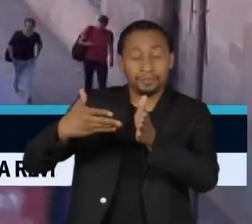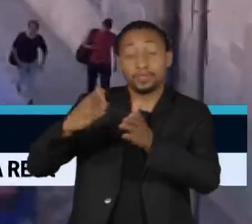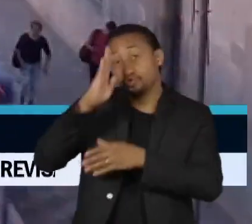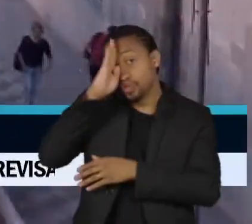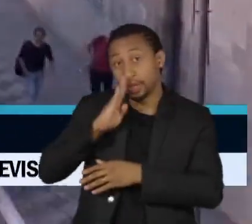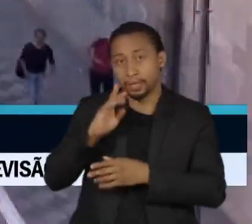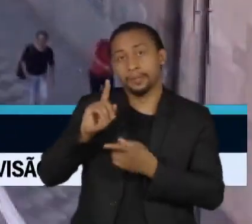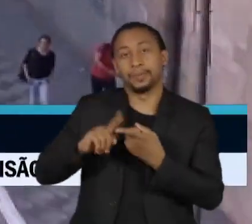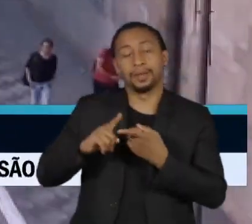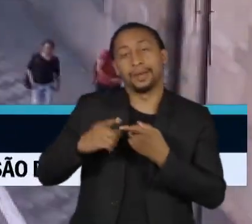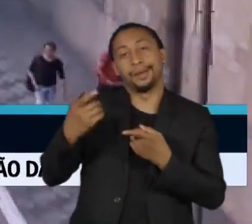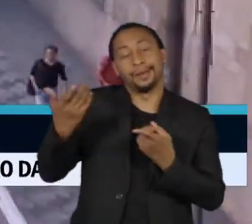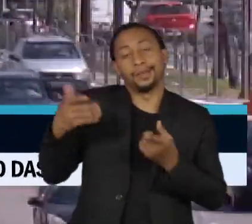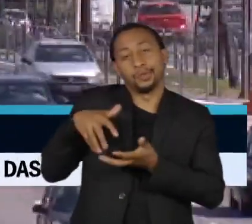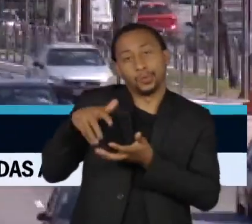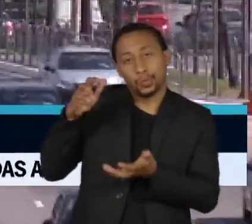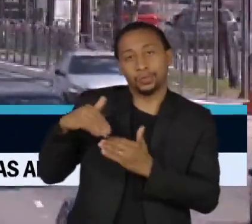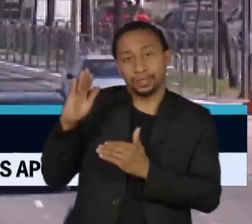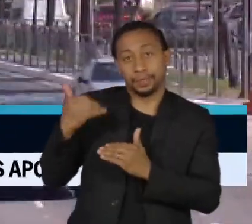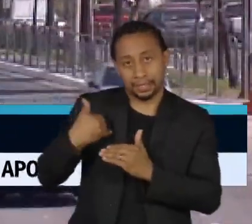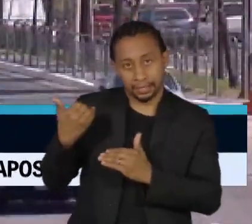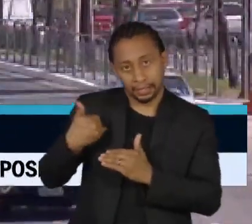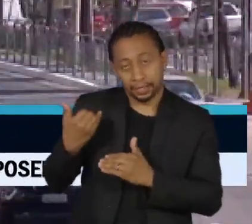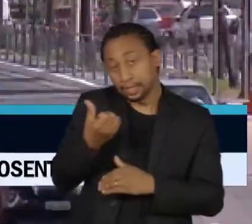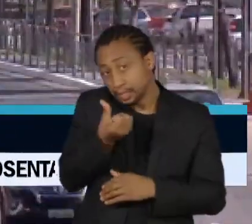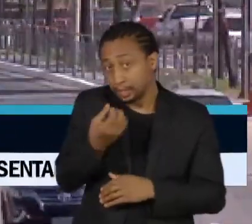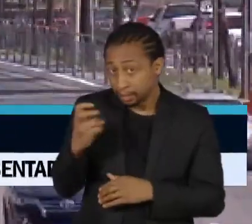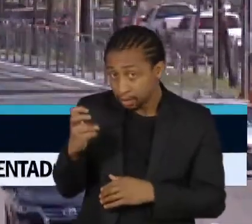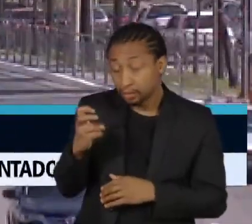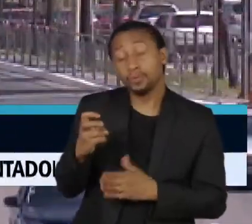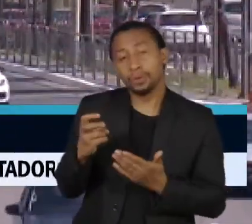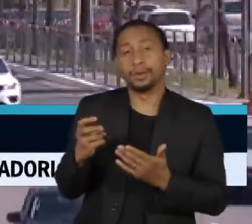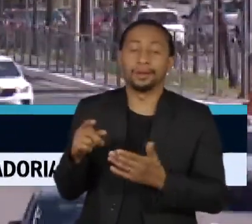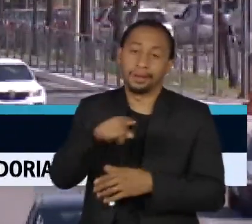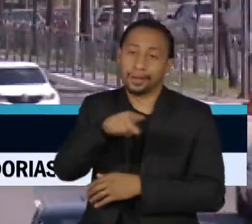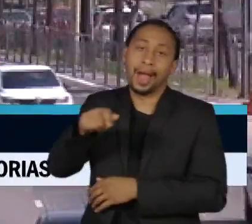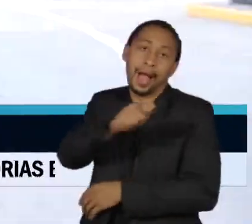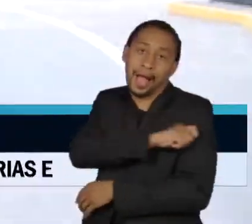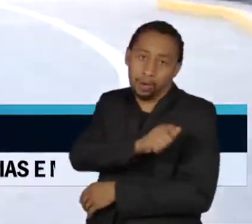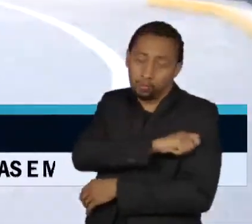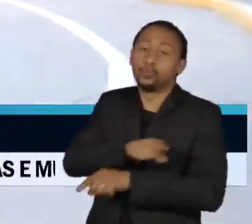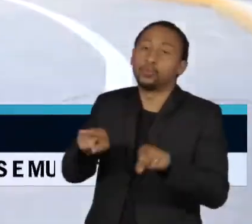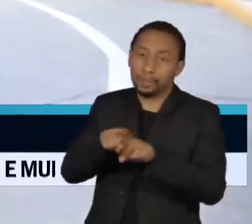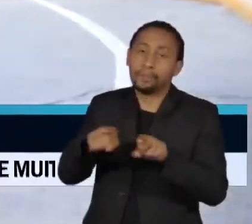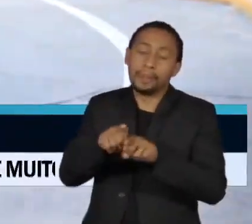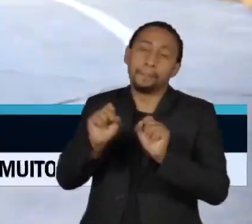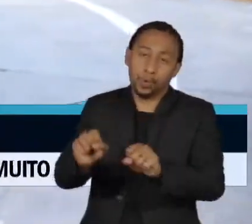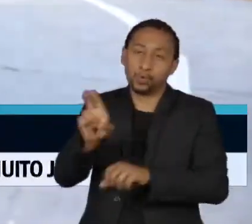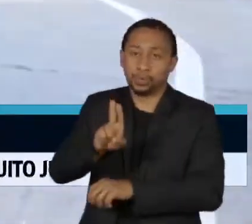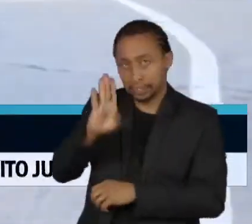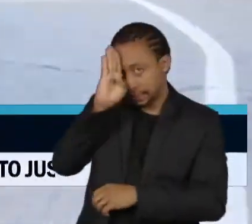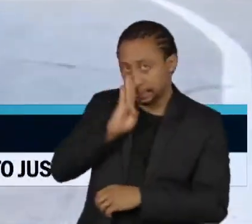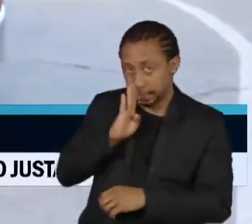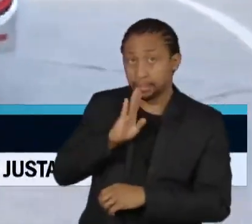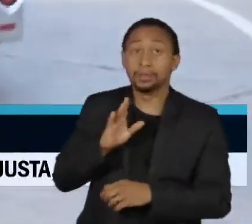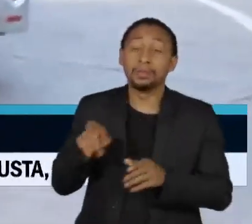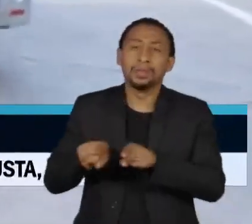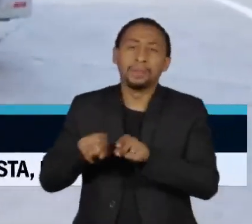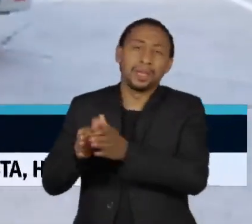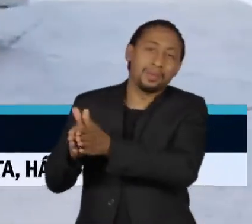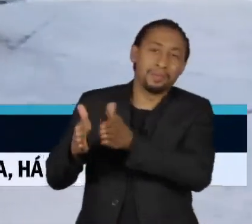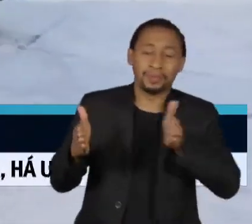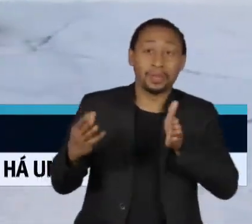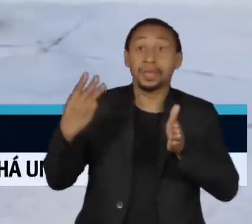anos. E a segunda viagem de todos os usuários, quando feita em um intervalo de três horas, também. A partir de janeiro, o